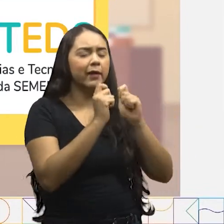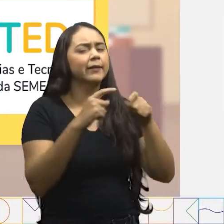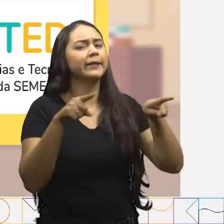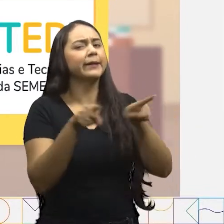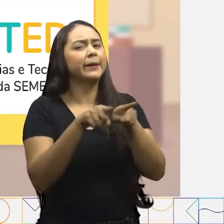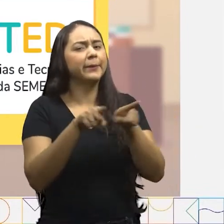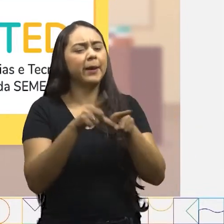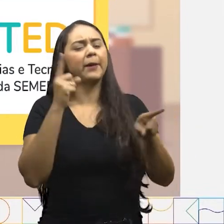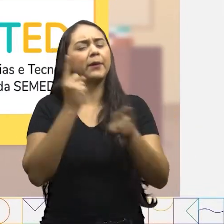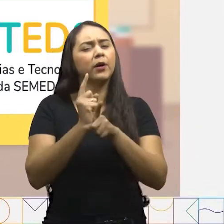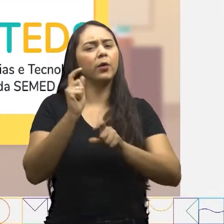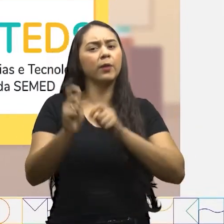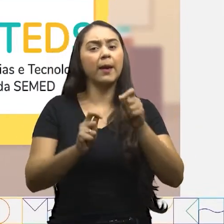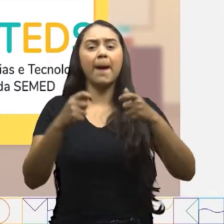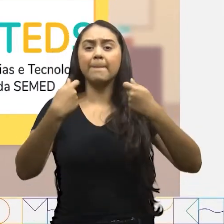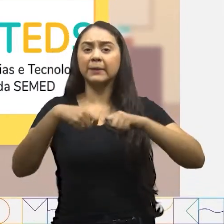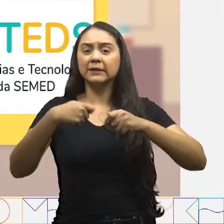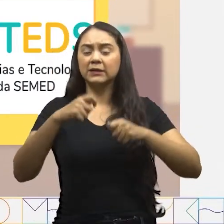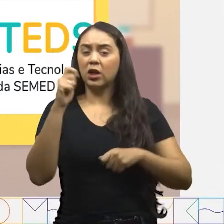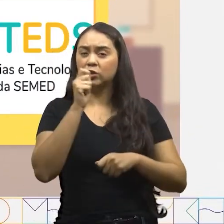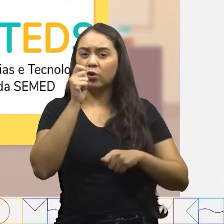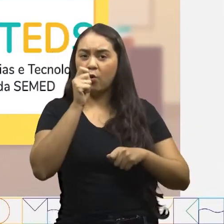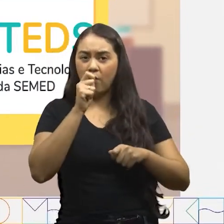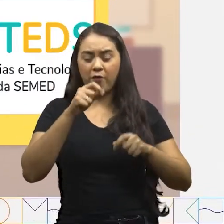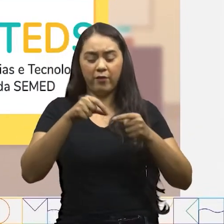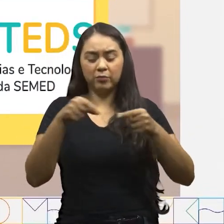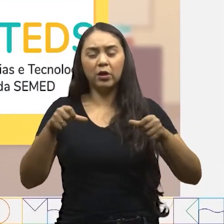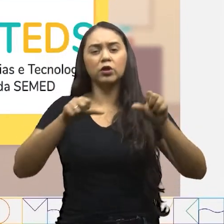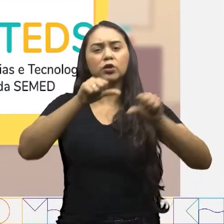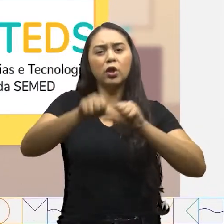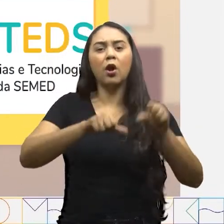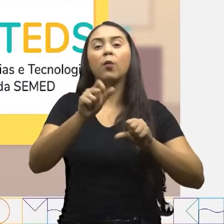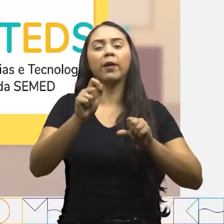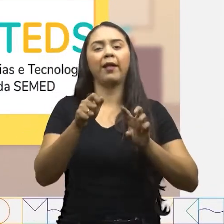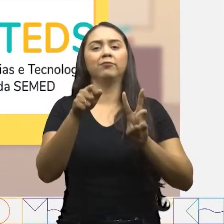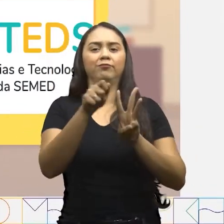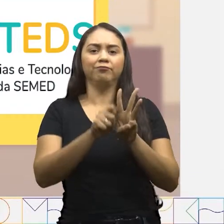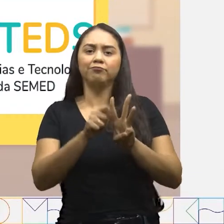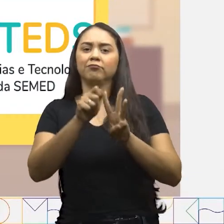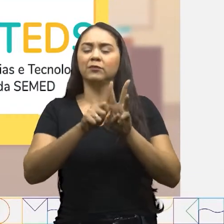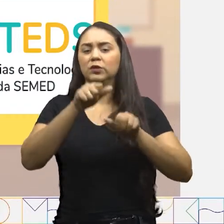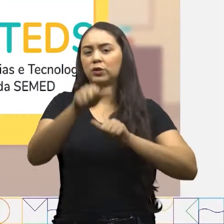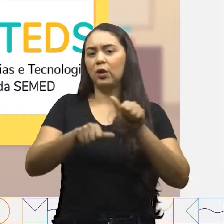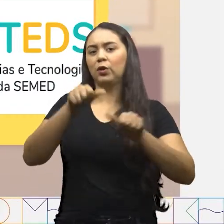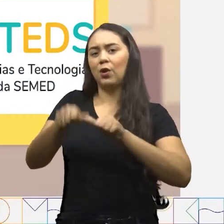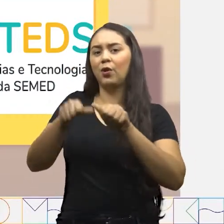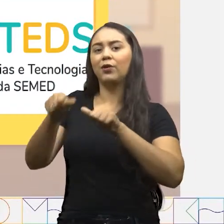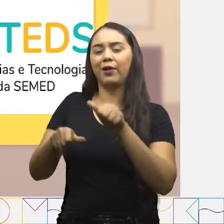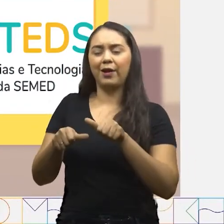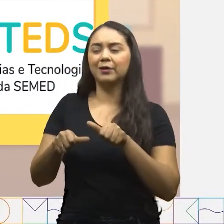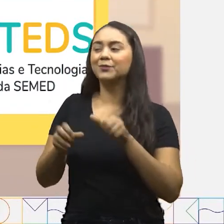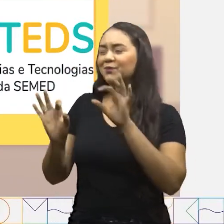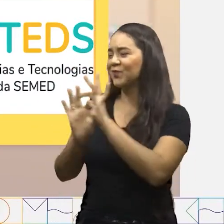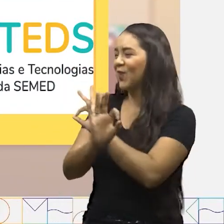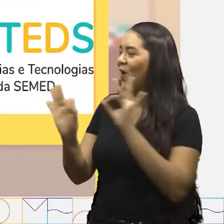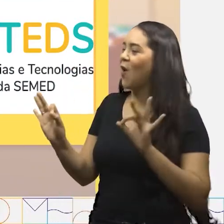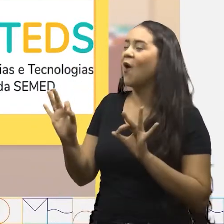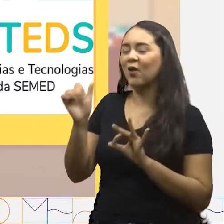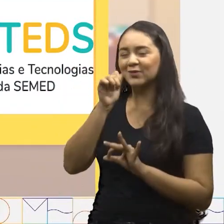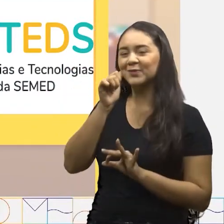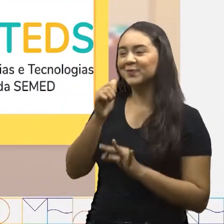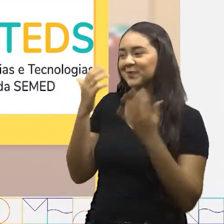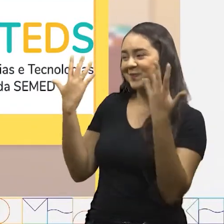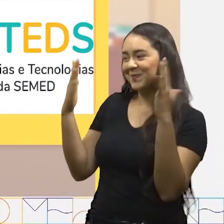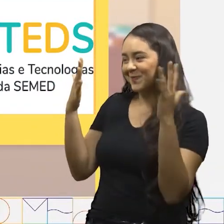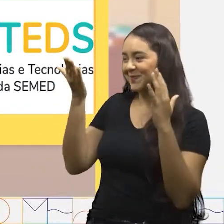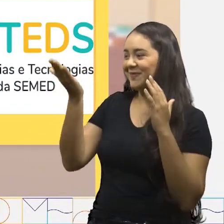também que devemos trocar as escovas de dentes a cada 3 meses! Muito bem, Sara! Vamos bater palma